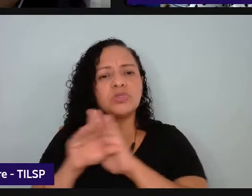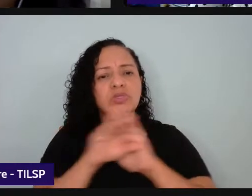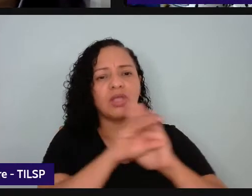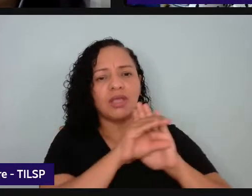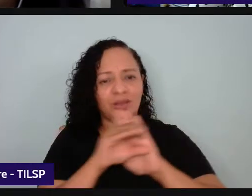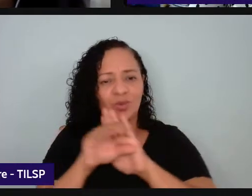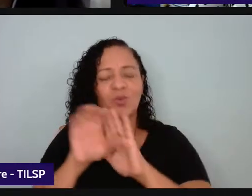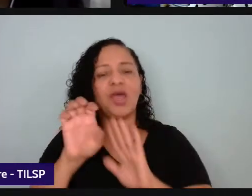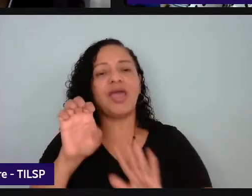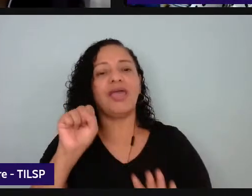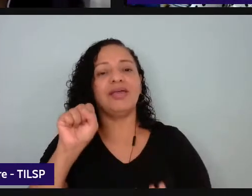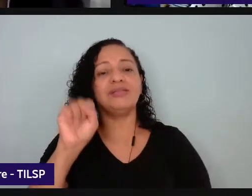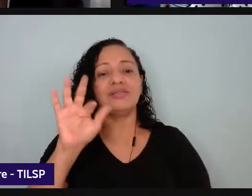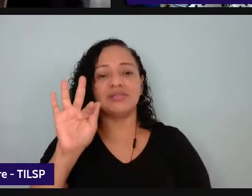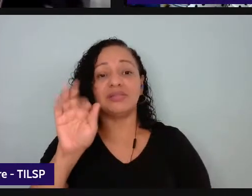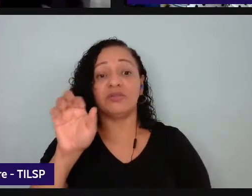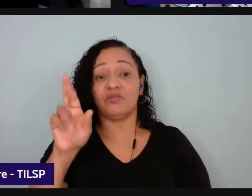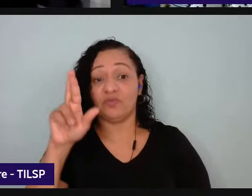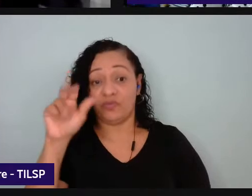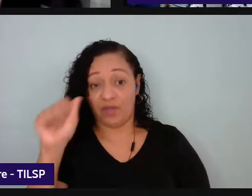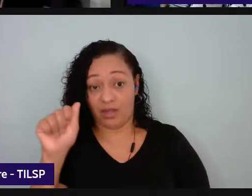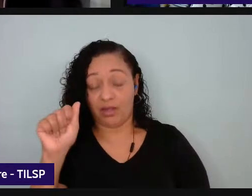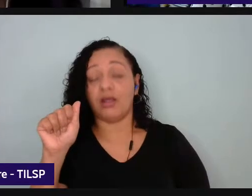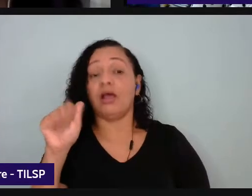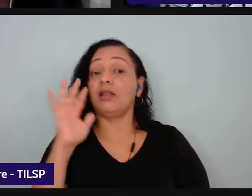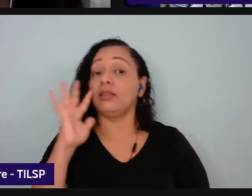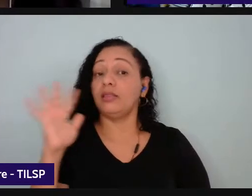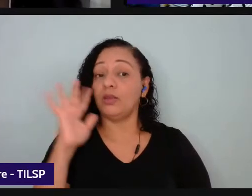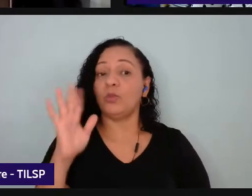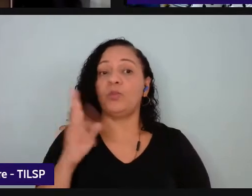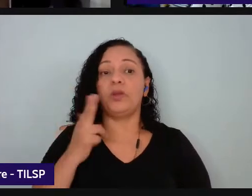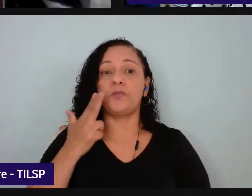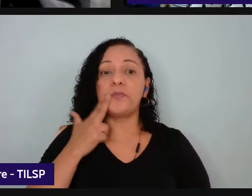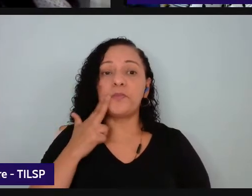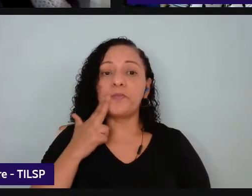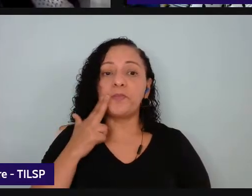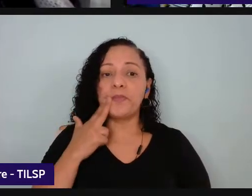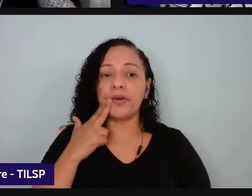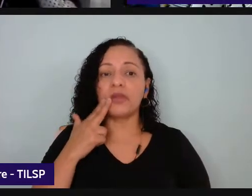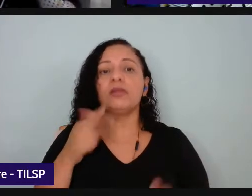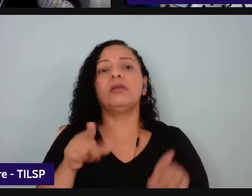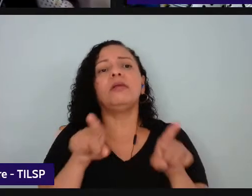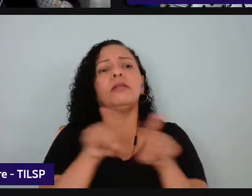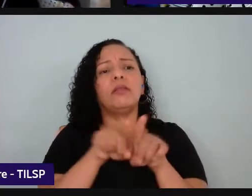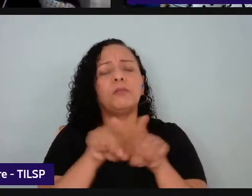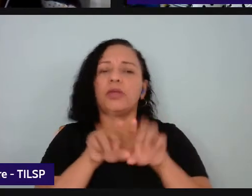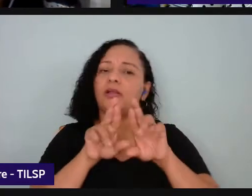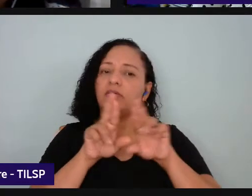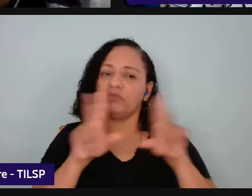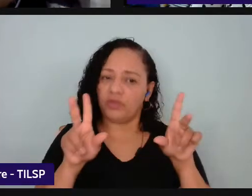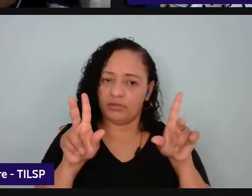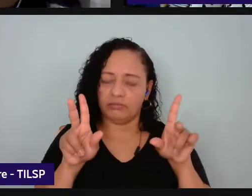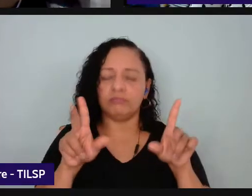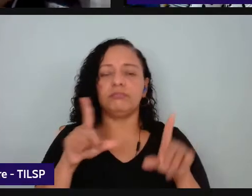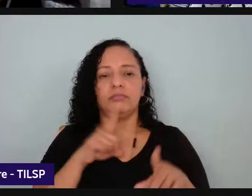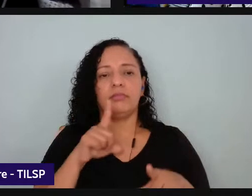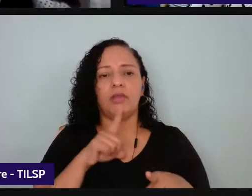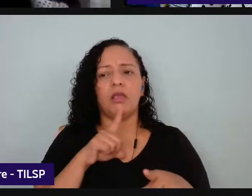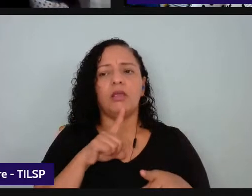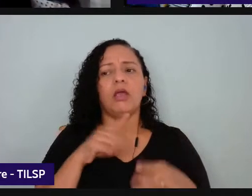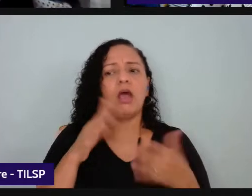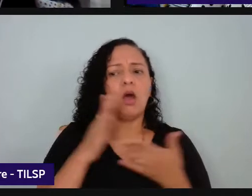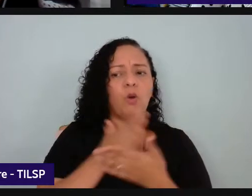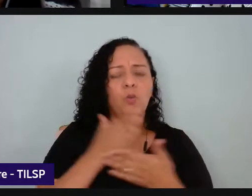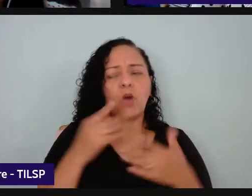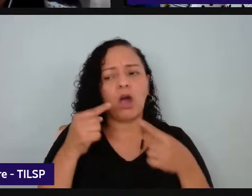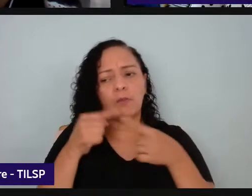da teoria bactiniana e também essa diferença então ela traz aproximações e